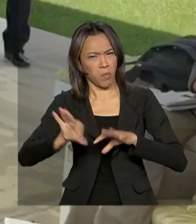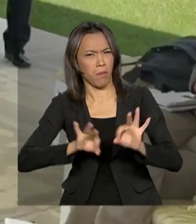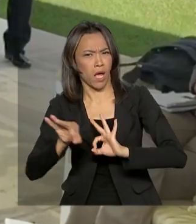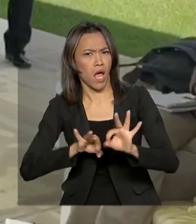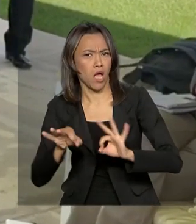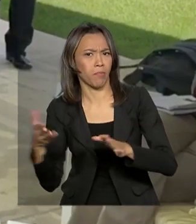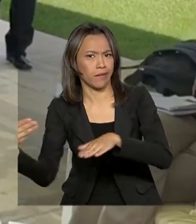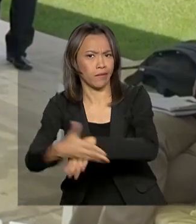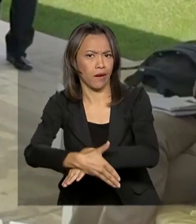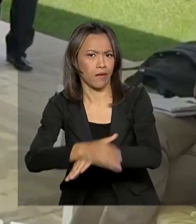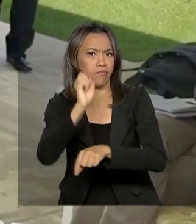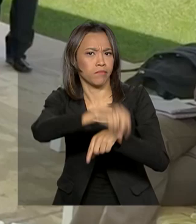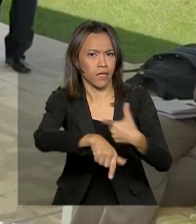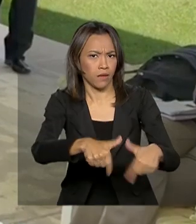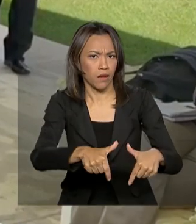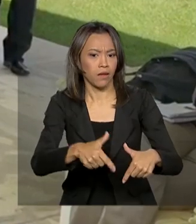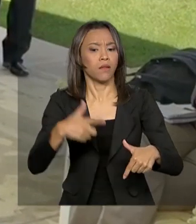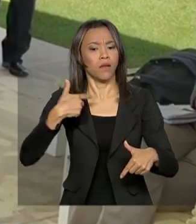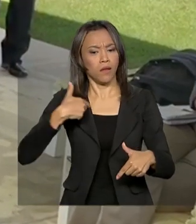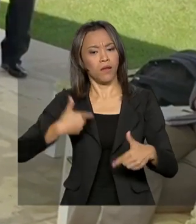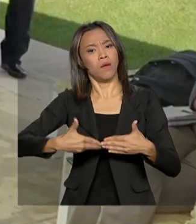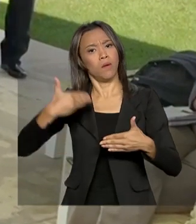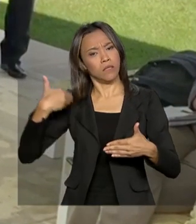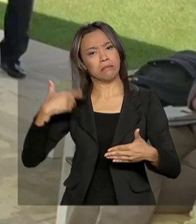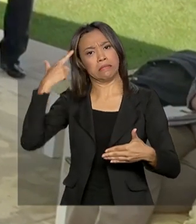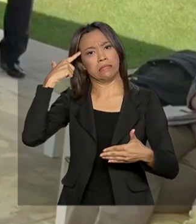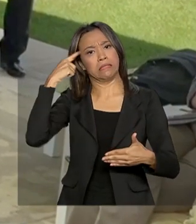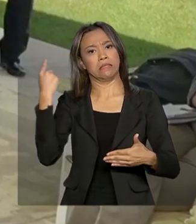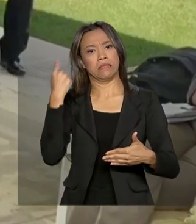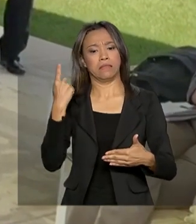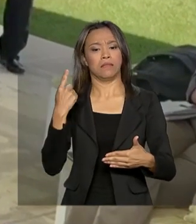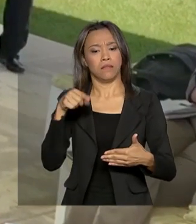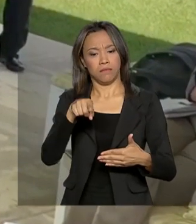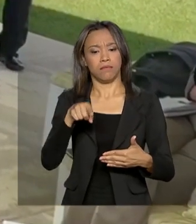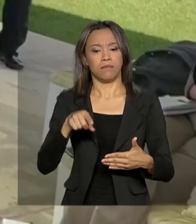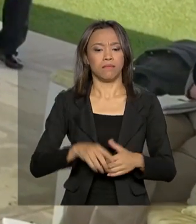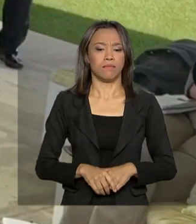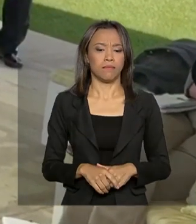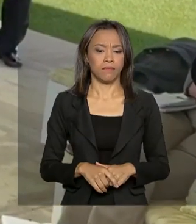de trabalho? Eu diria muito isso. O cara vai pedir emprego para você. Muitas vezes você fala, poxa,